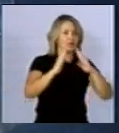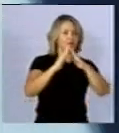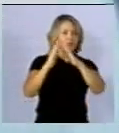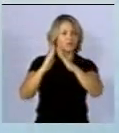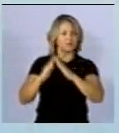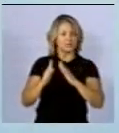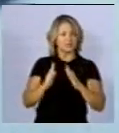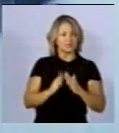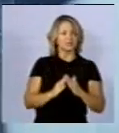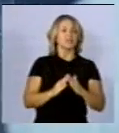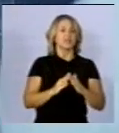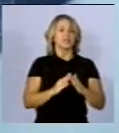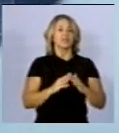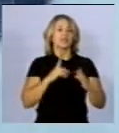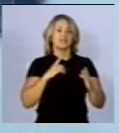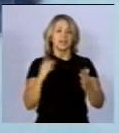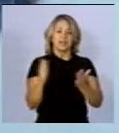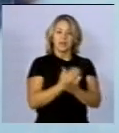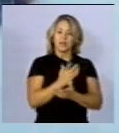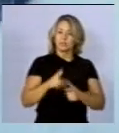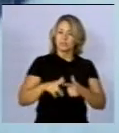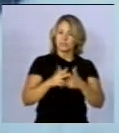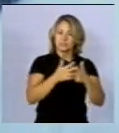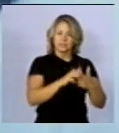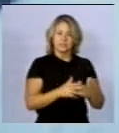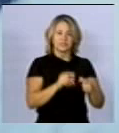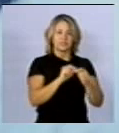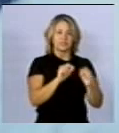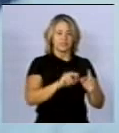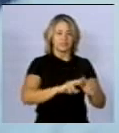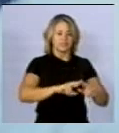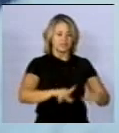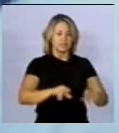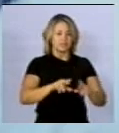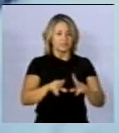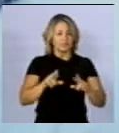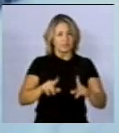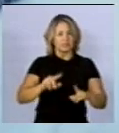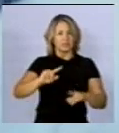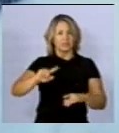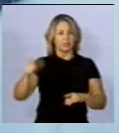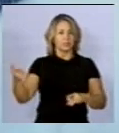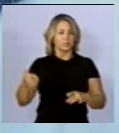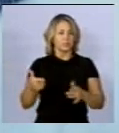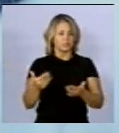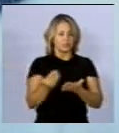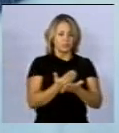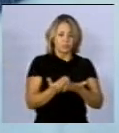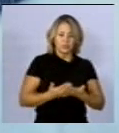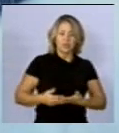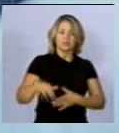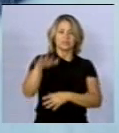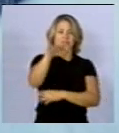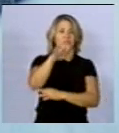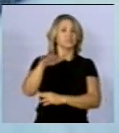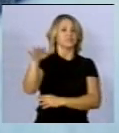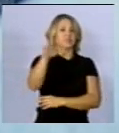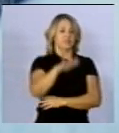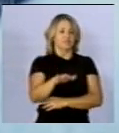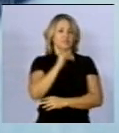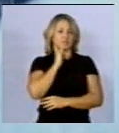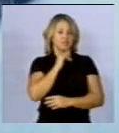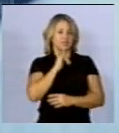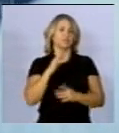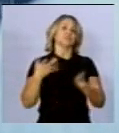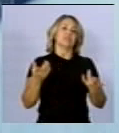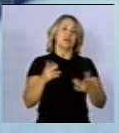de manuseio de equipamentos, faz uma distinção entre o próximo, normal e ambiente, quer dizer, ou seja, há diferença se a pessoa está